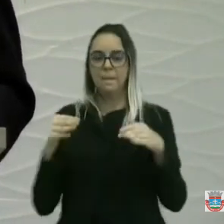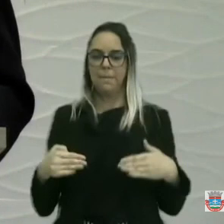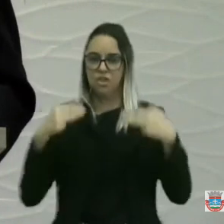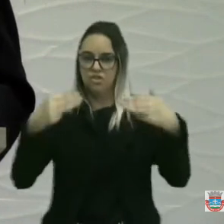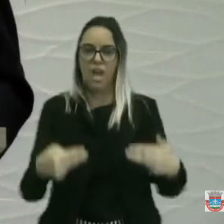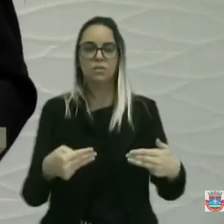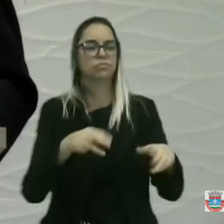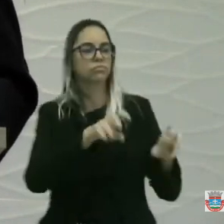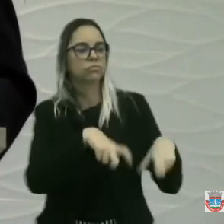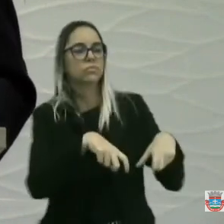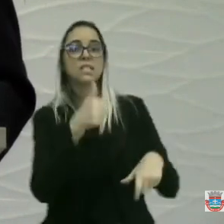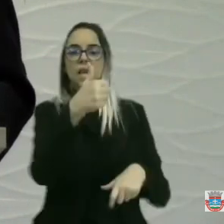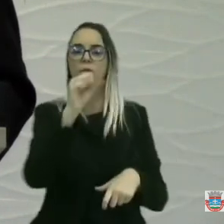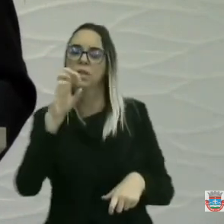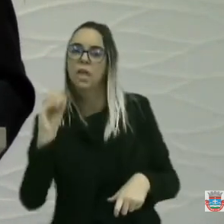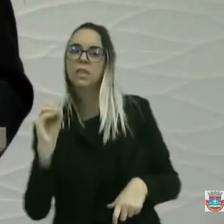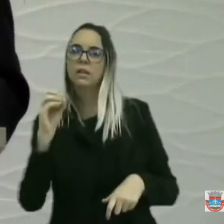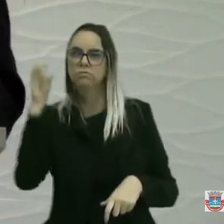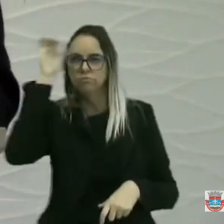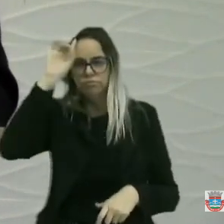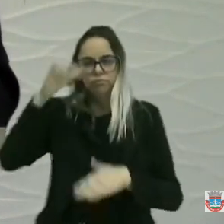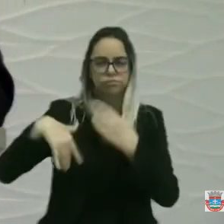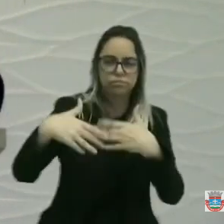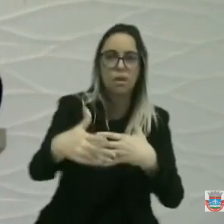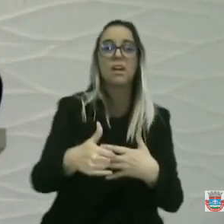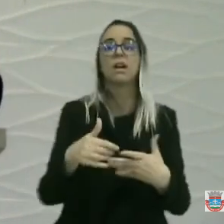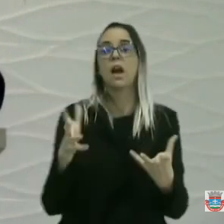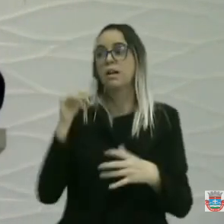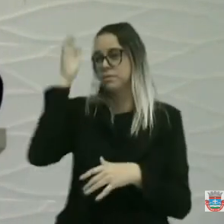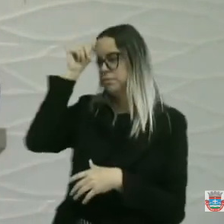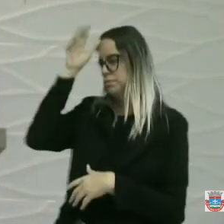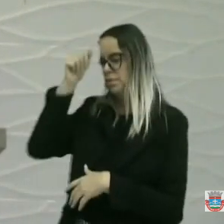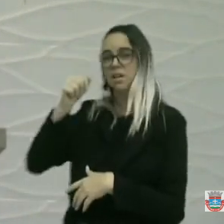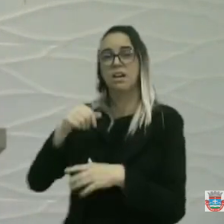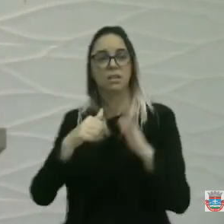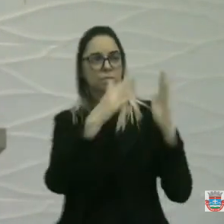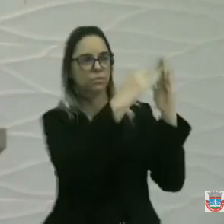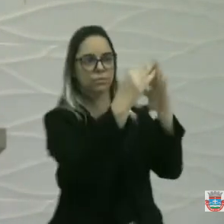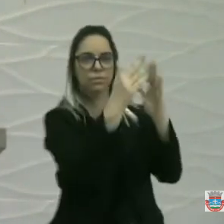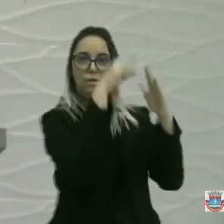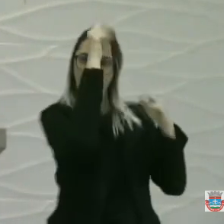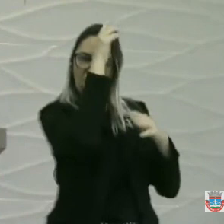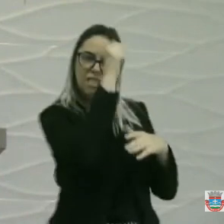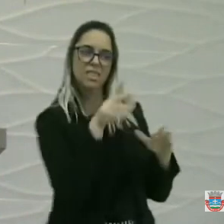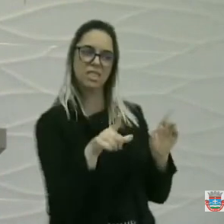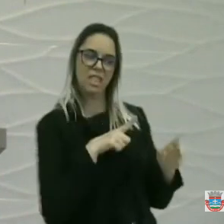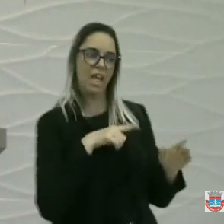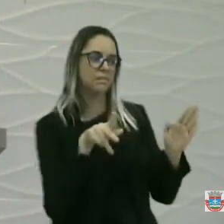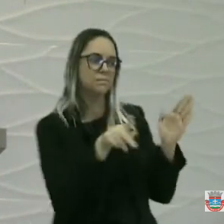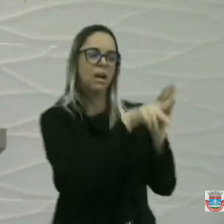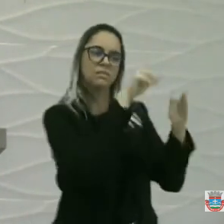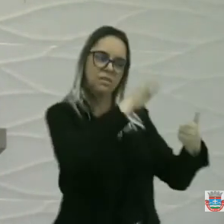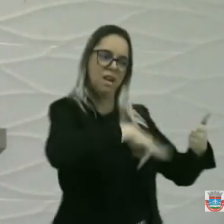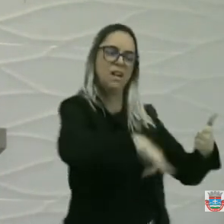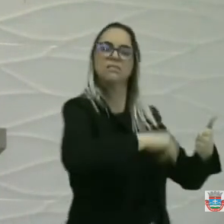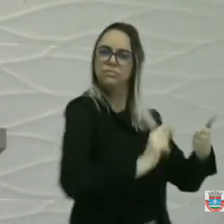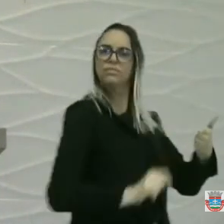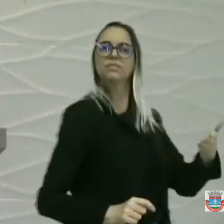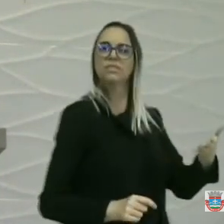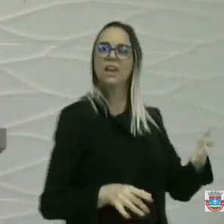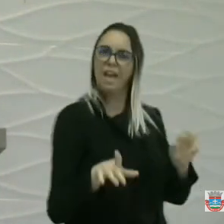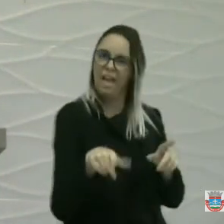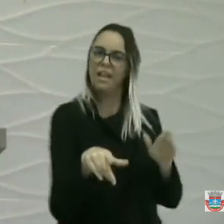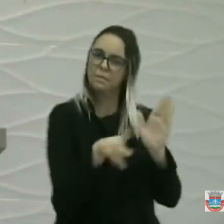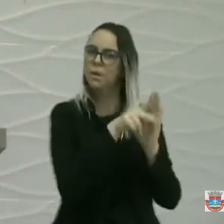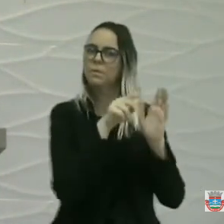por 180 dias comercialização de galinhas, que não tem as granjas registradas. Quando vem do galinha, porque a granja é